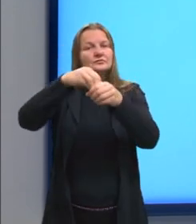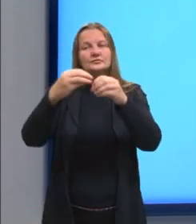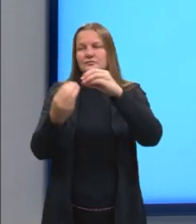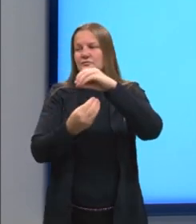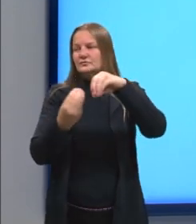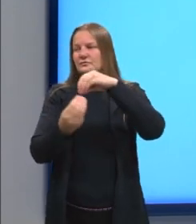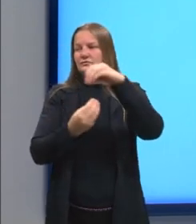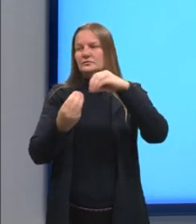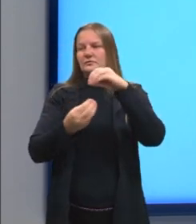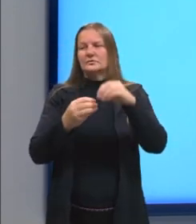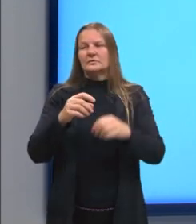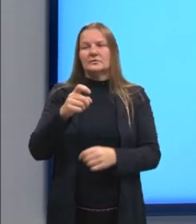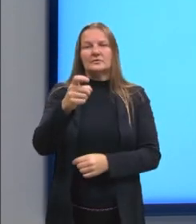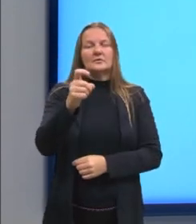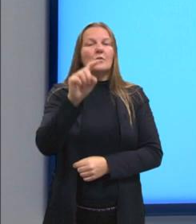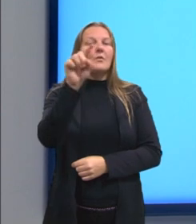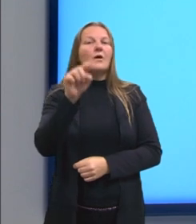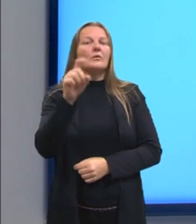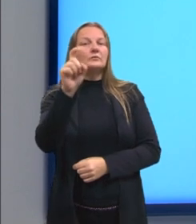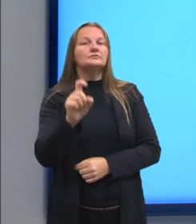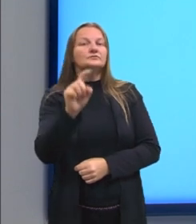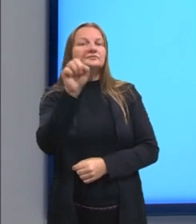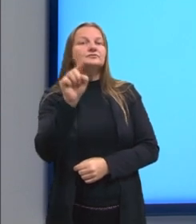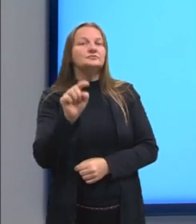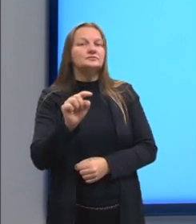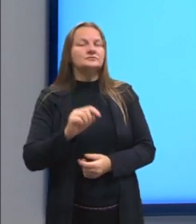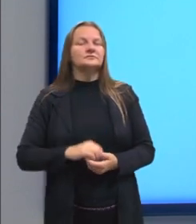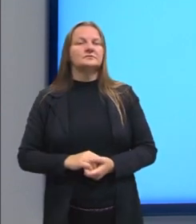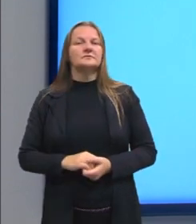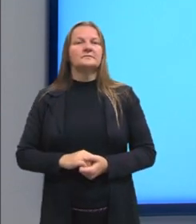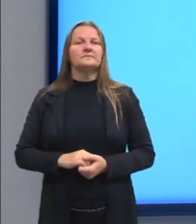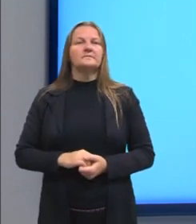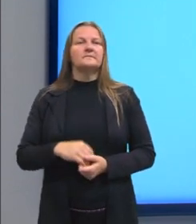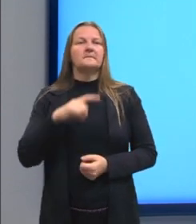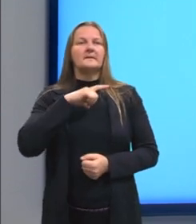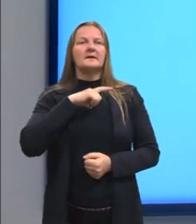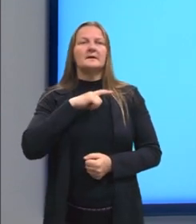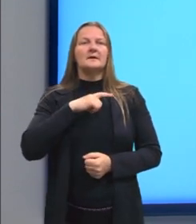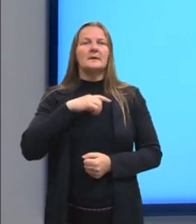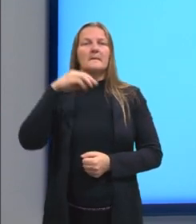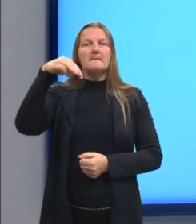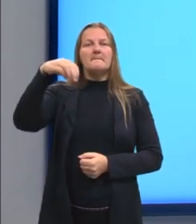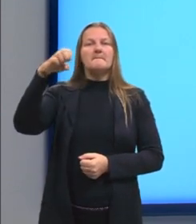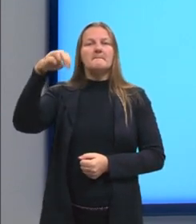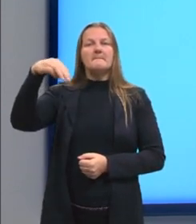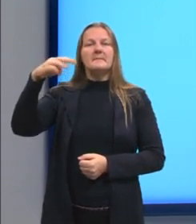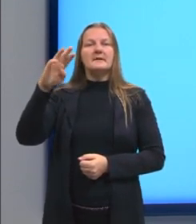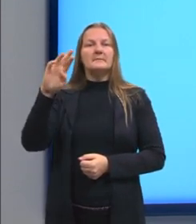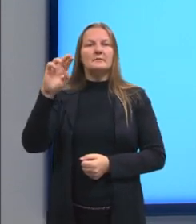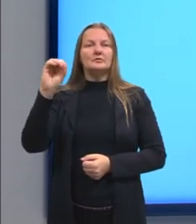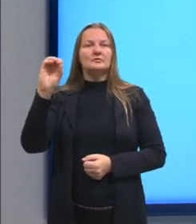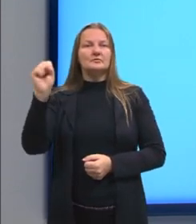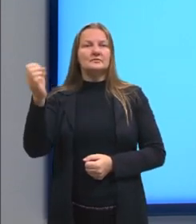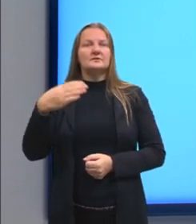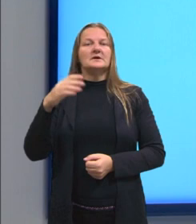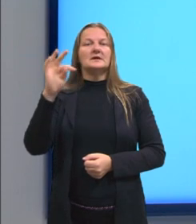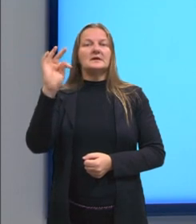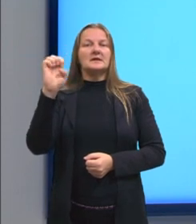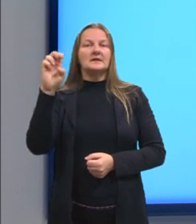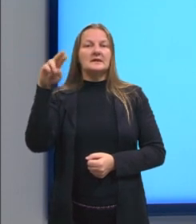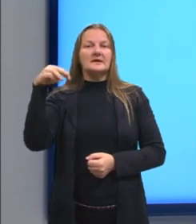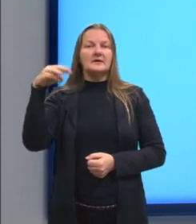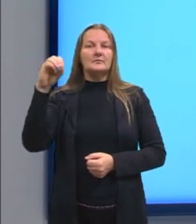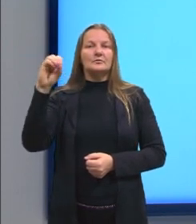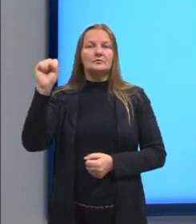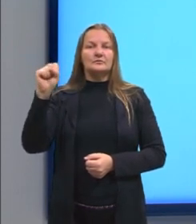valor desconhecido. Em equações, nós temos membros e termos. Quais são os